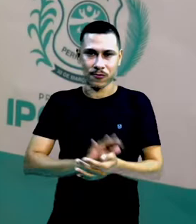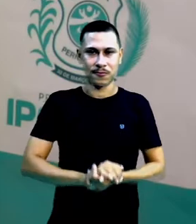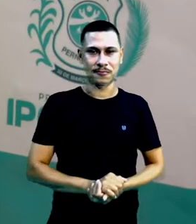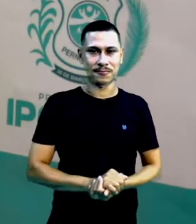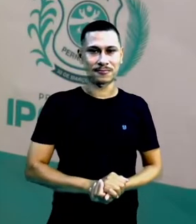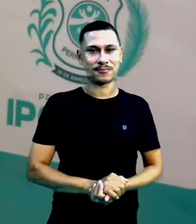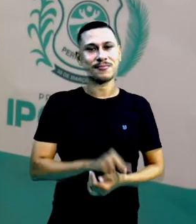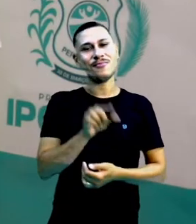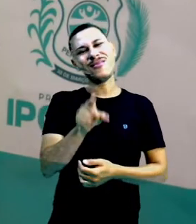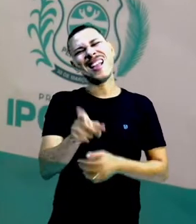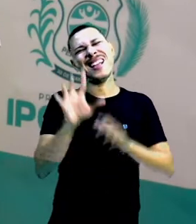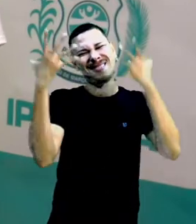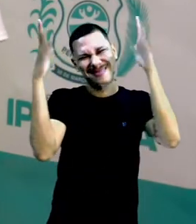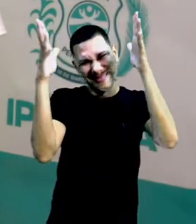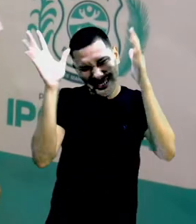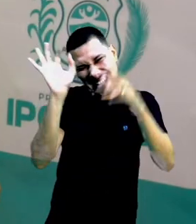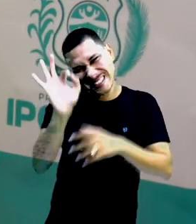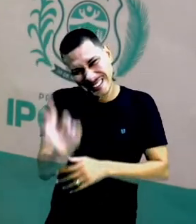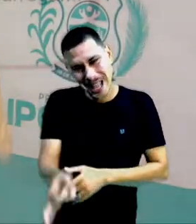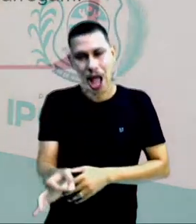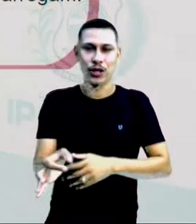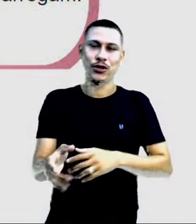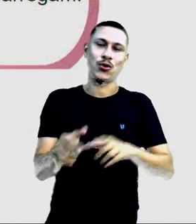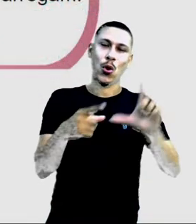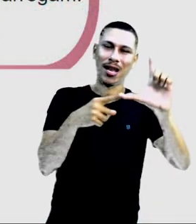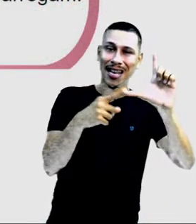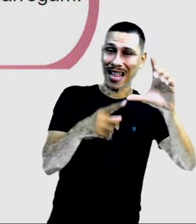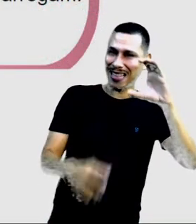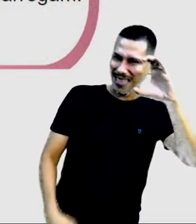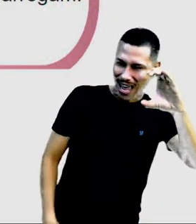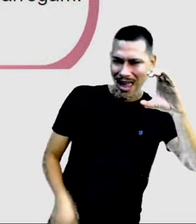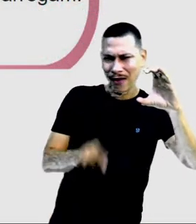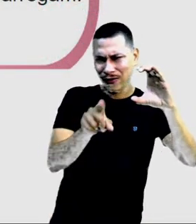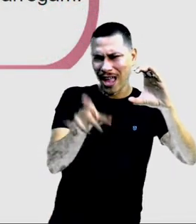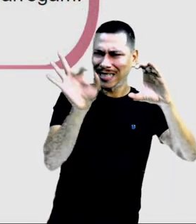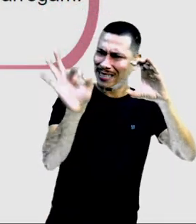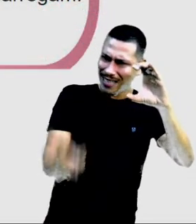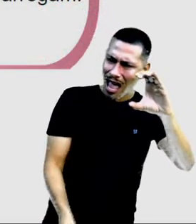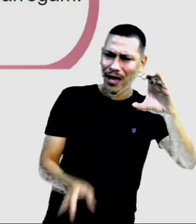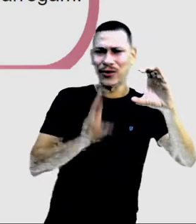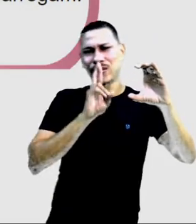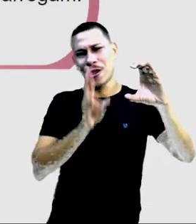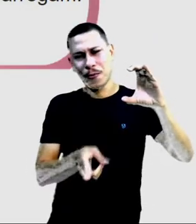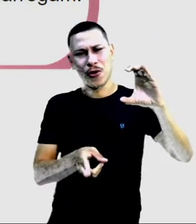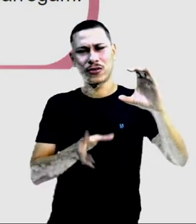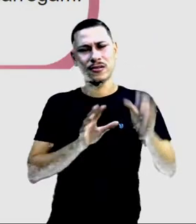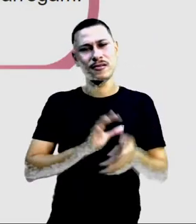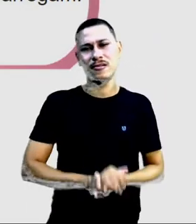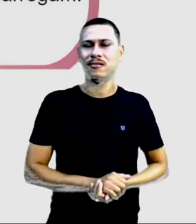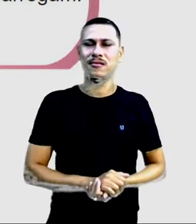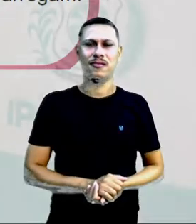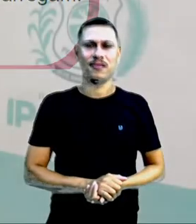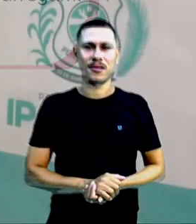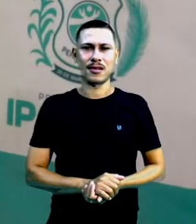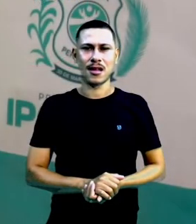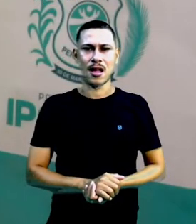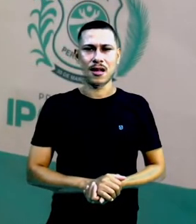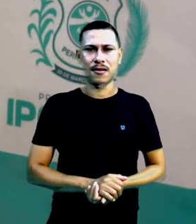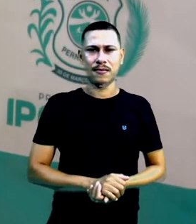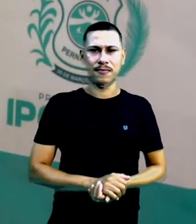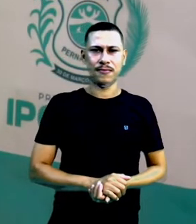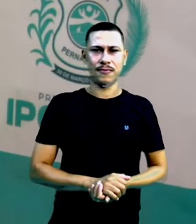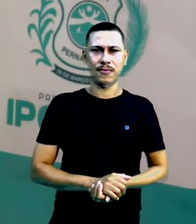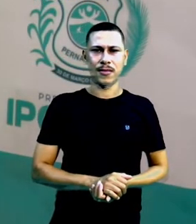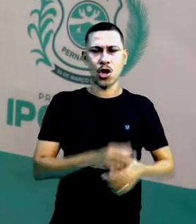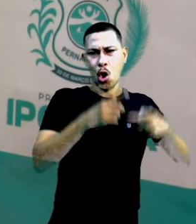Isso mesmo, letra C. Parabéns para você que falou letra C. Onde as formigas